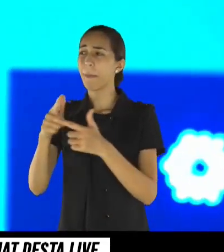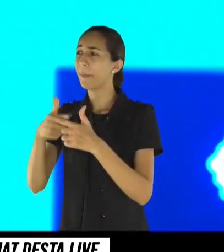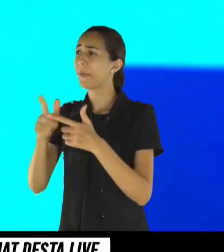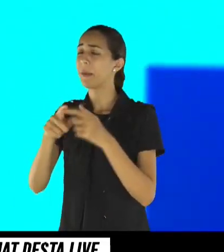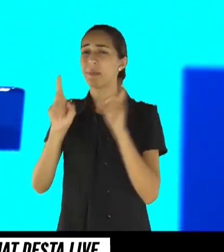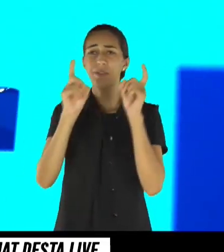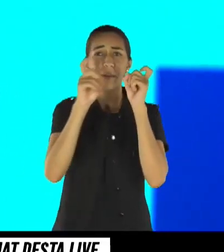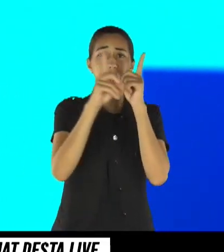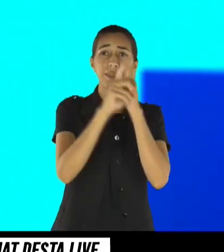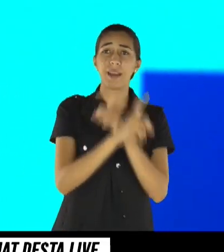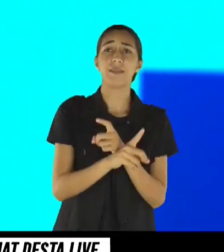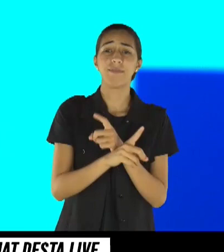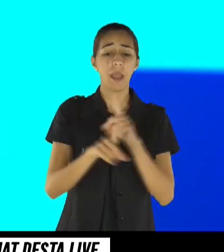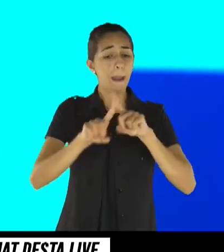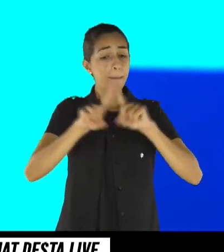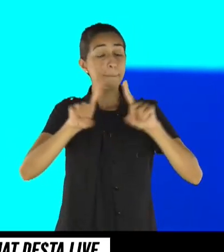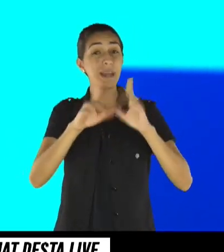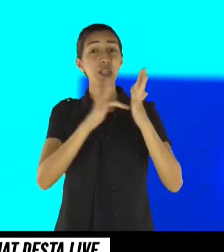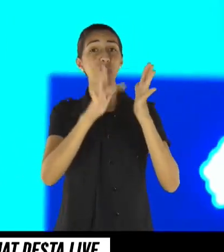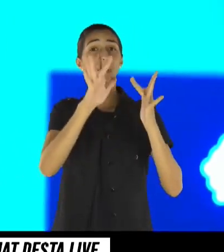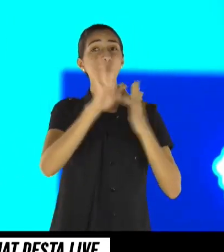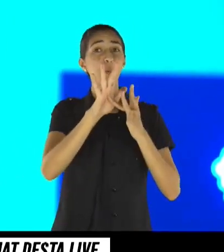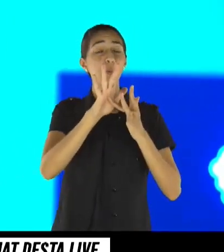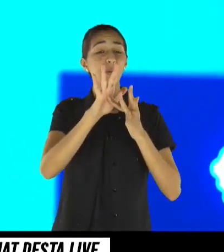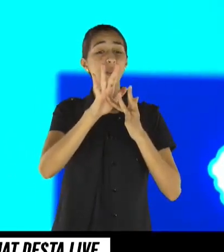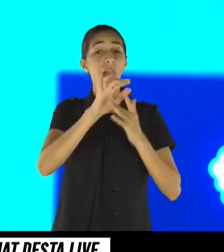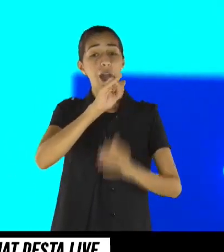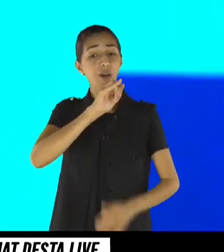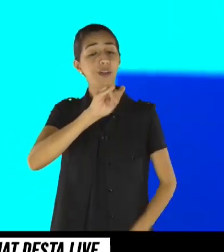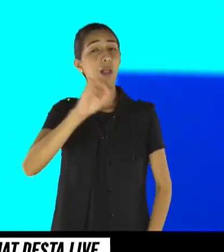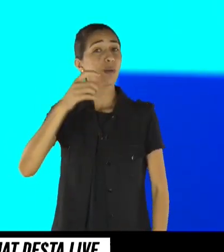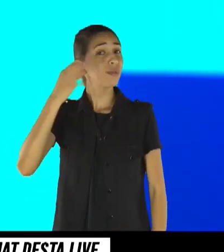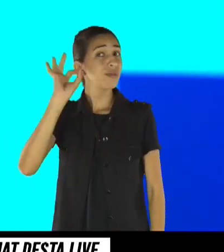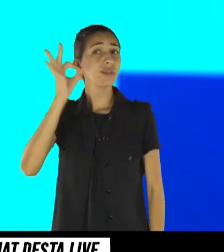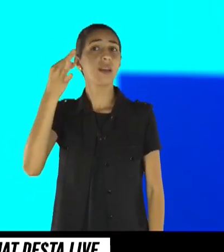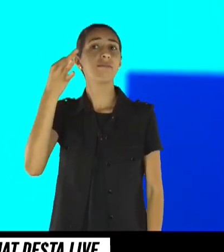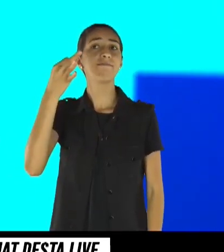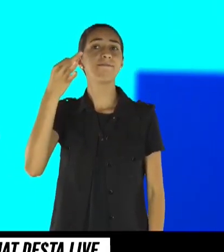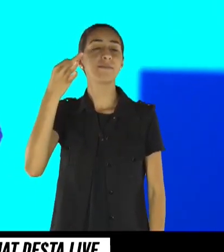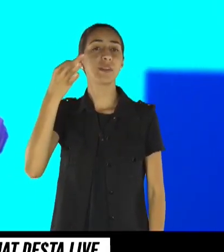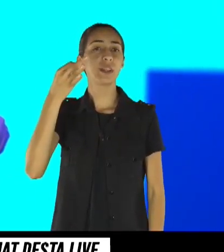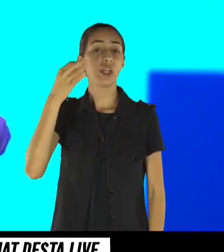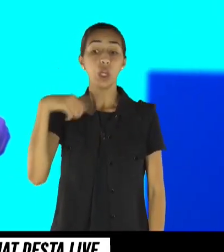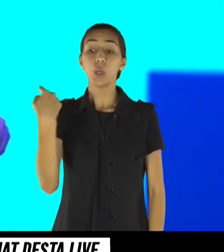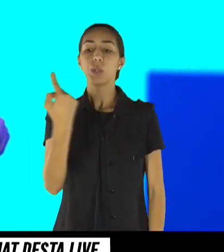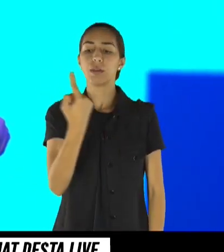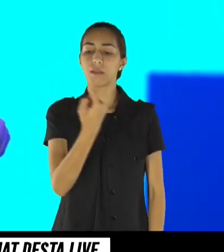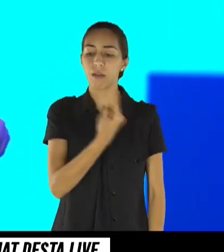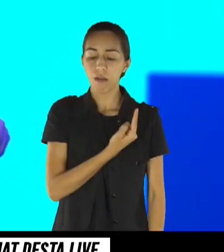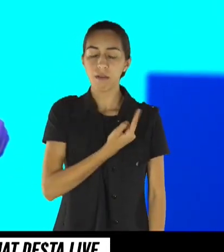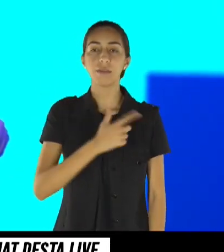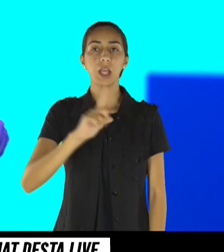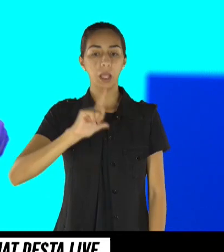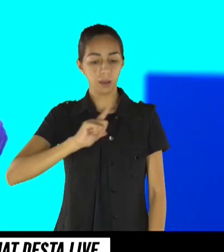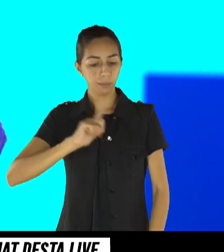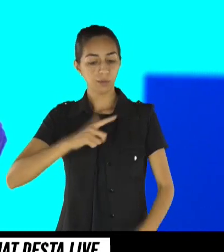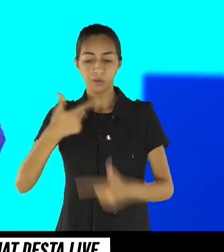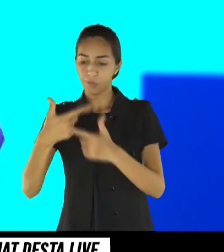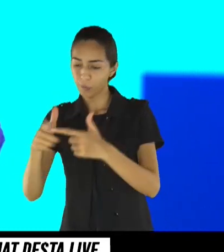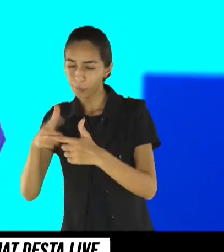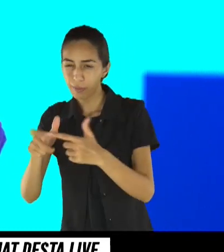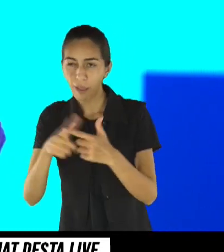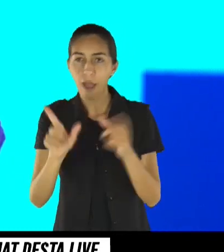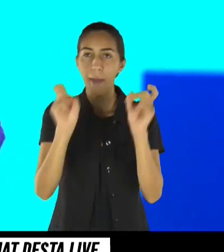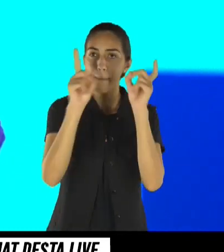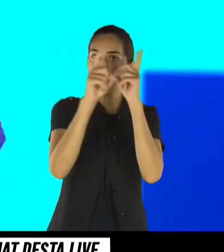aflições, no mundo você vai passar por dificuldade, no mundo você vai se passar por privações, mas tem de bom